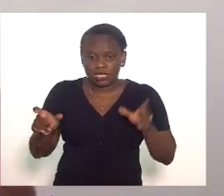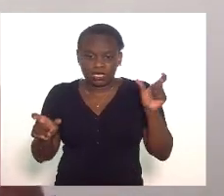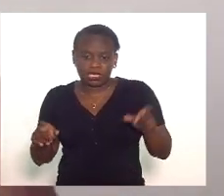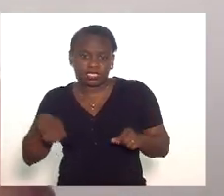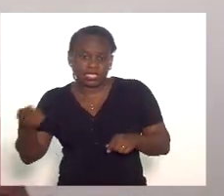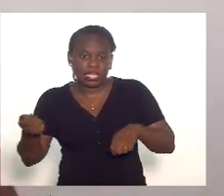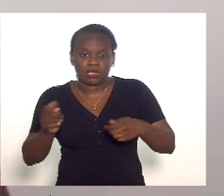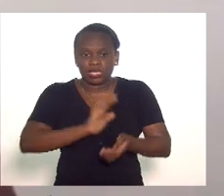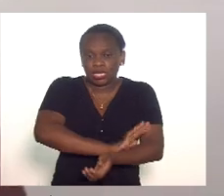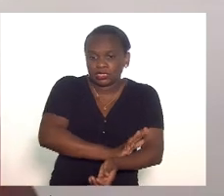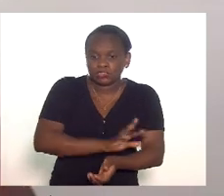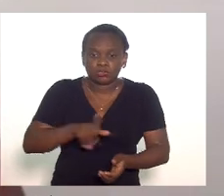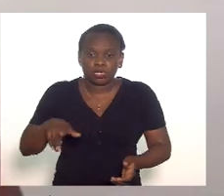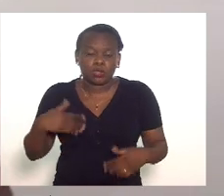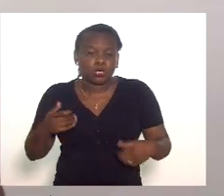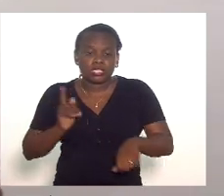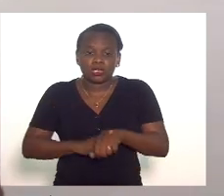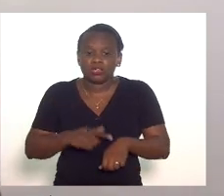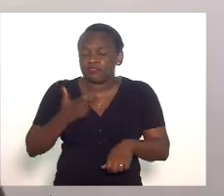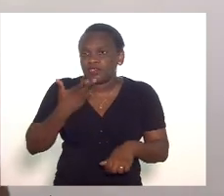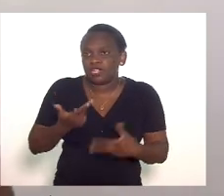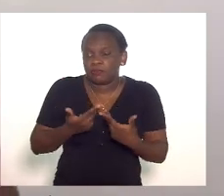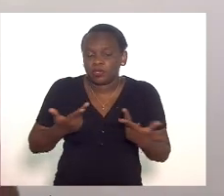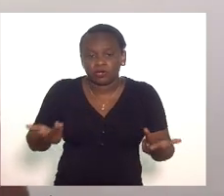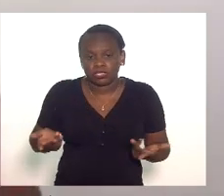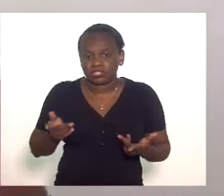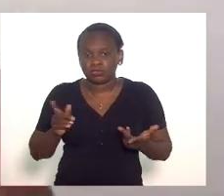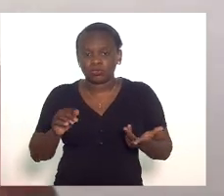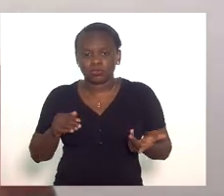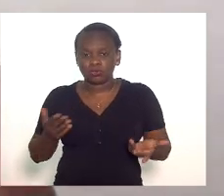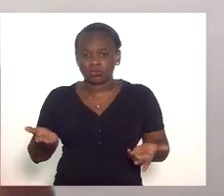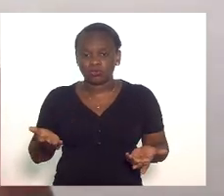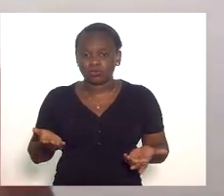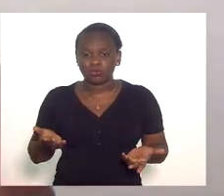racista não é se em algum momento você vai falar algo ou não que